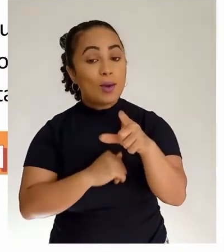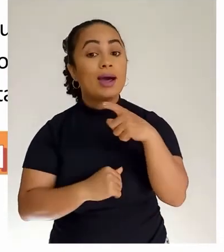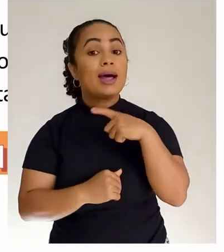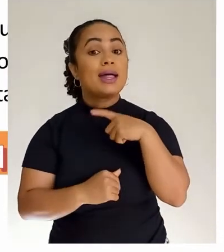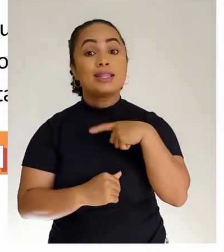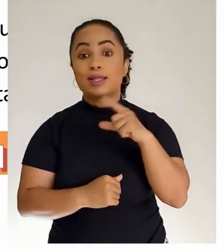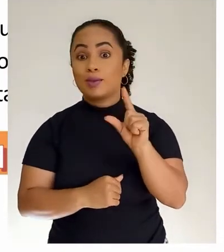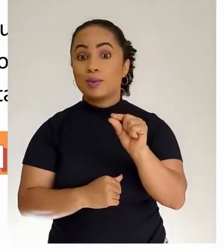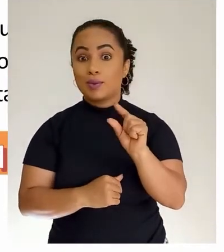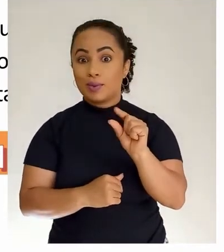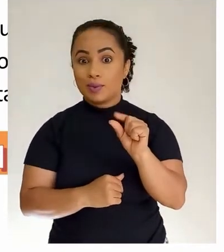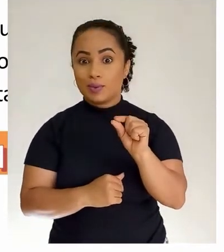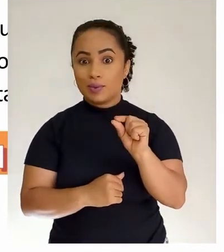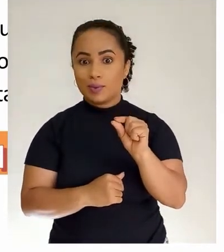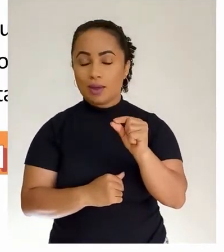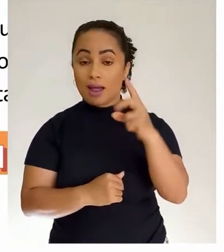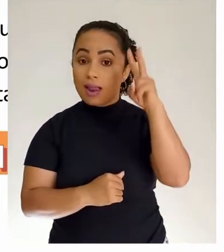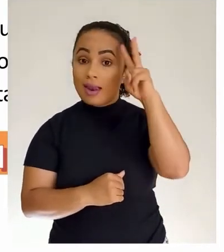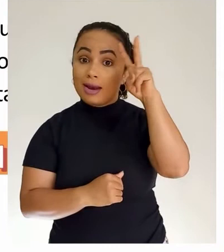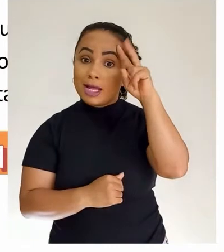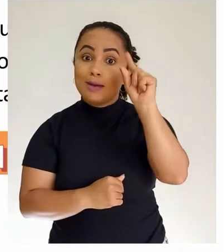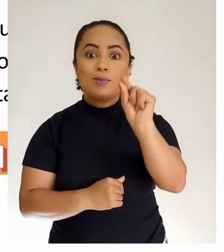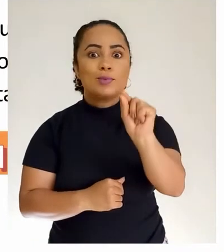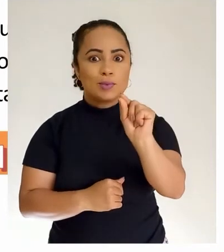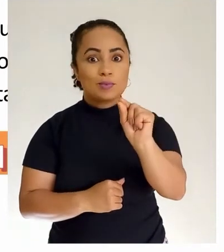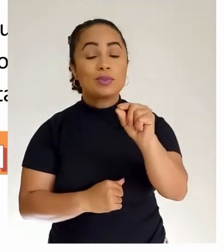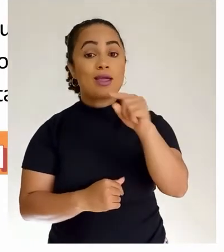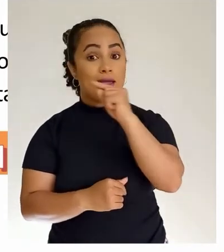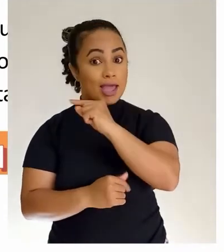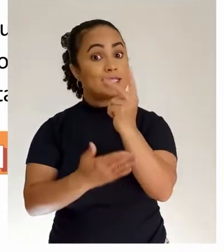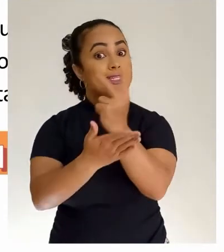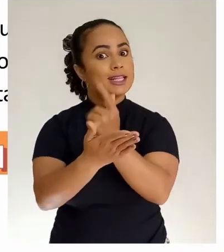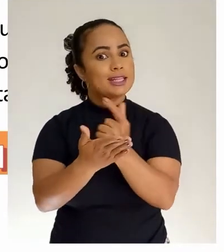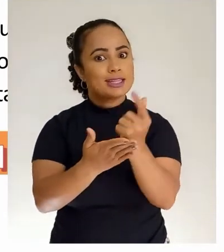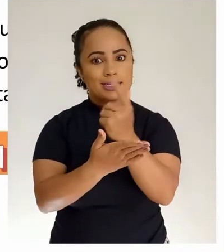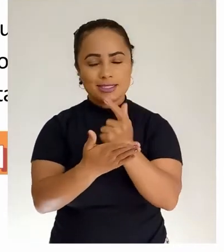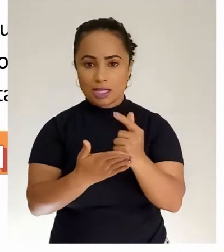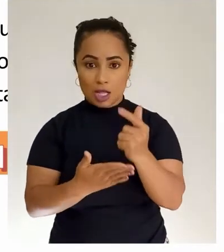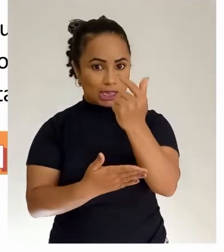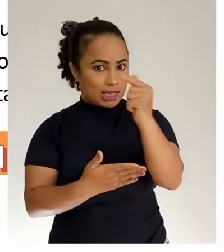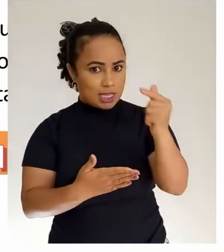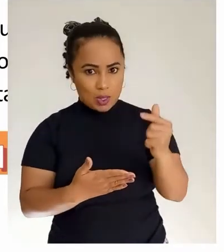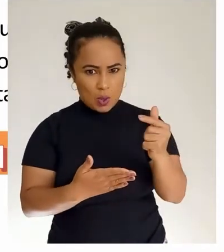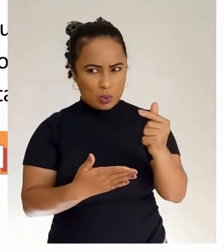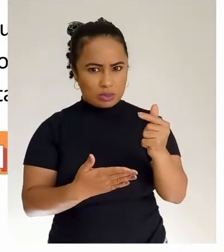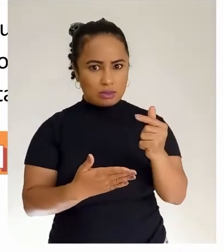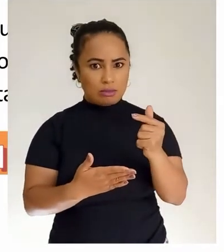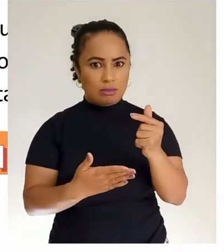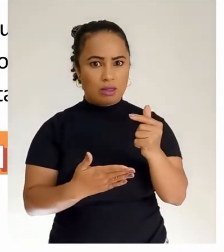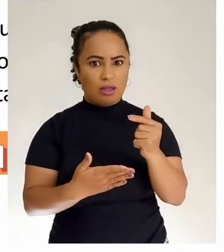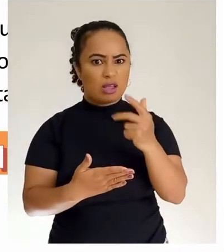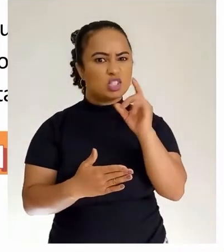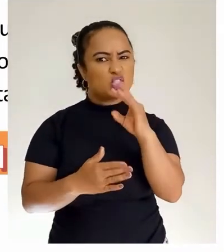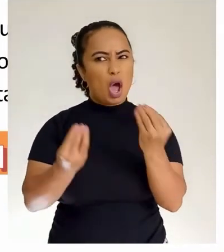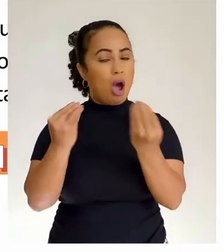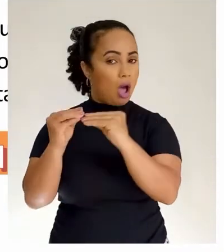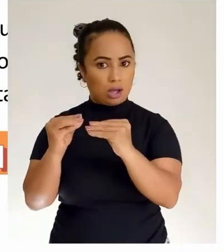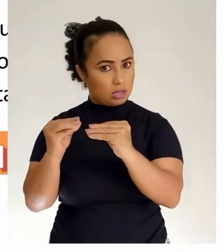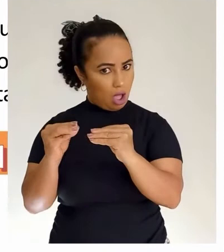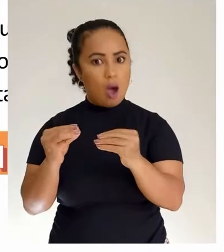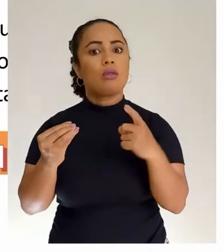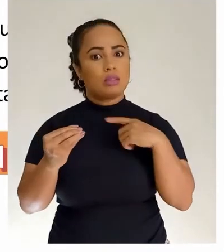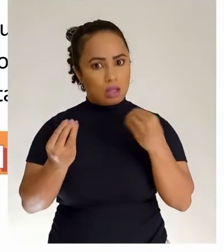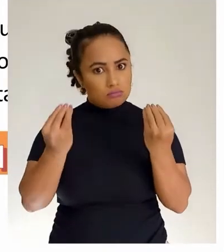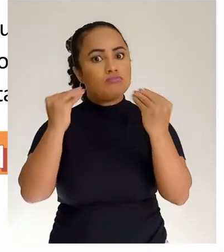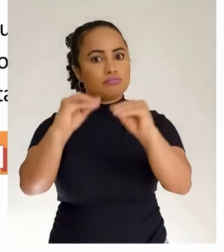esta imagem não está aqui à toa. Vamos ver o primeiro texto. Nos dois textos, nós temos uma imagem,